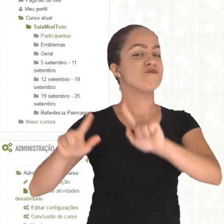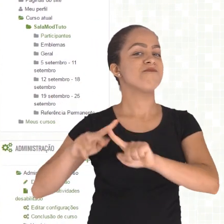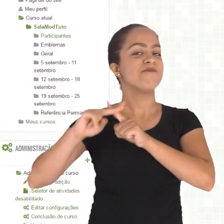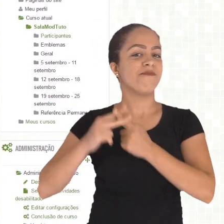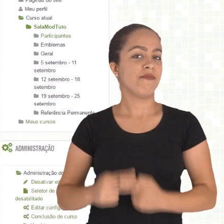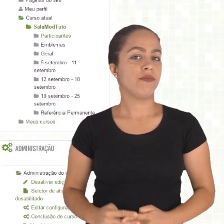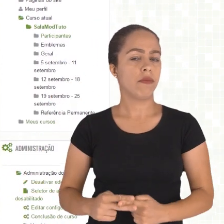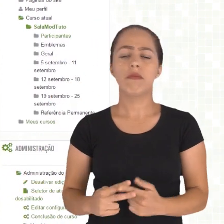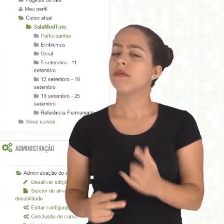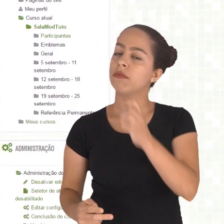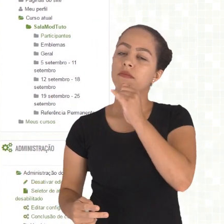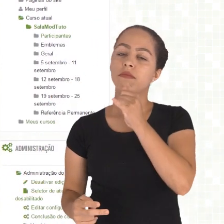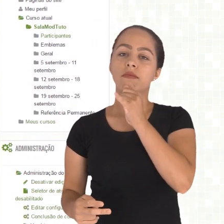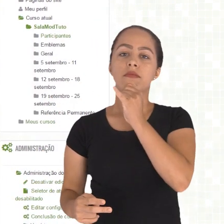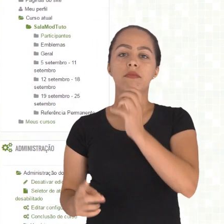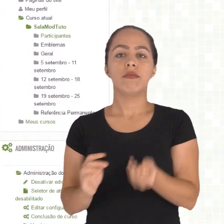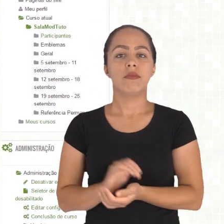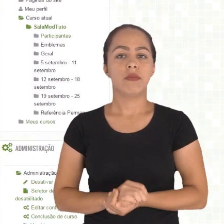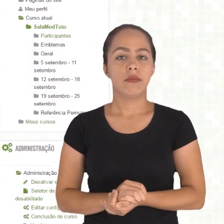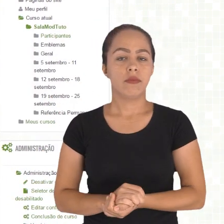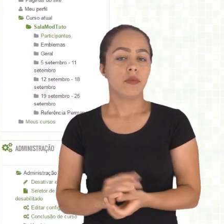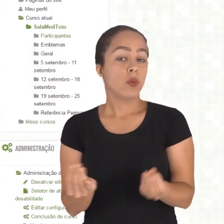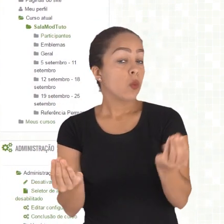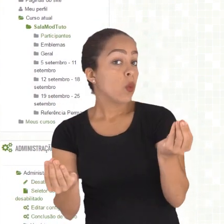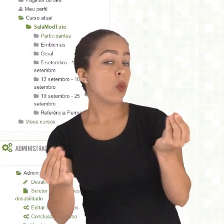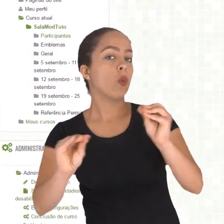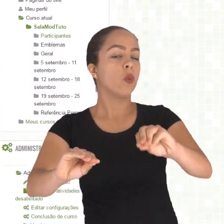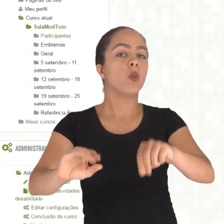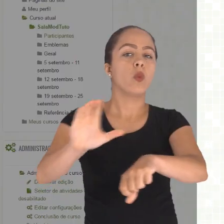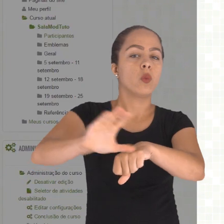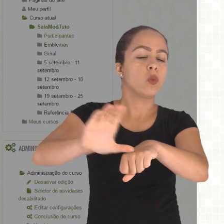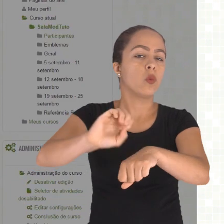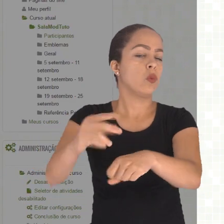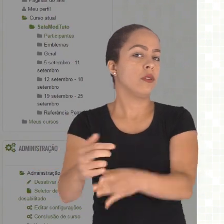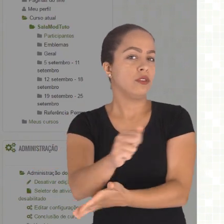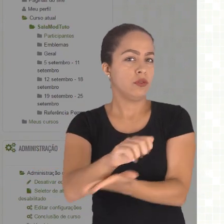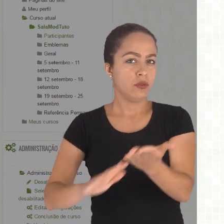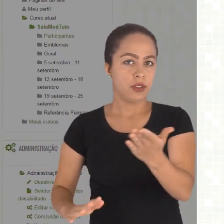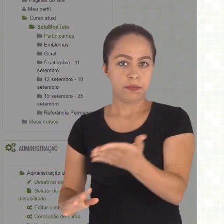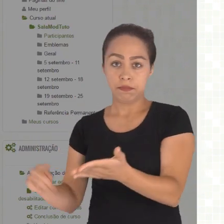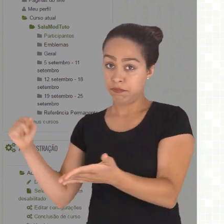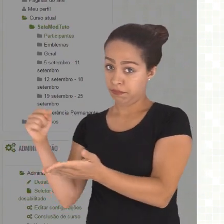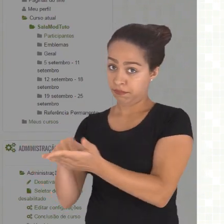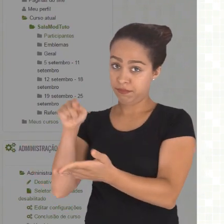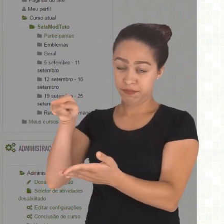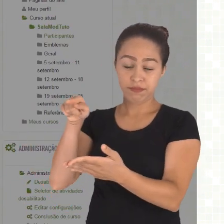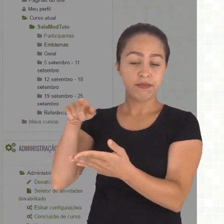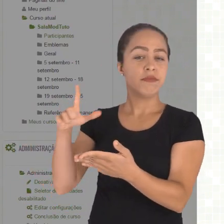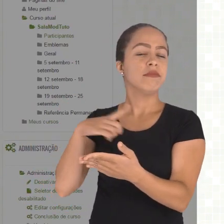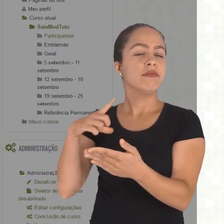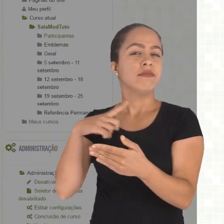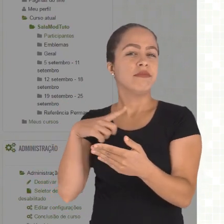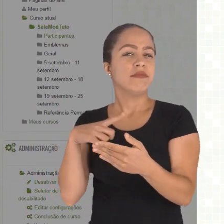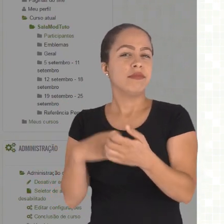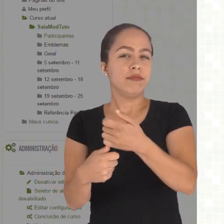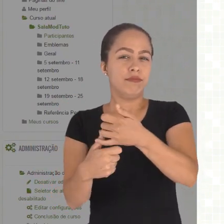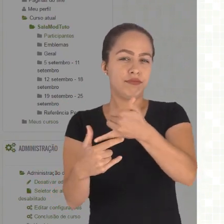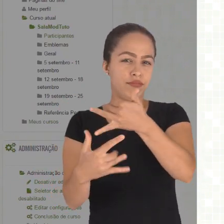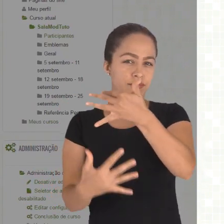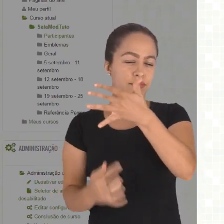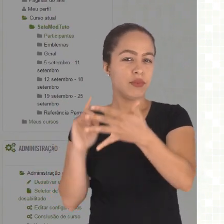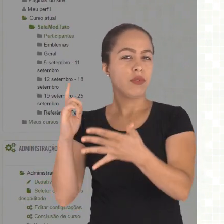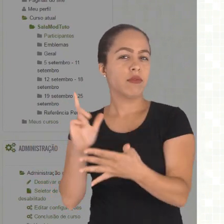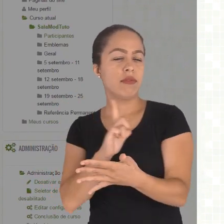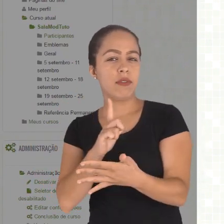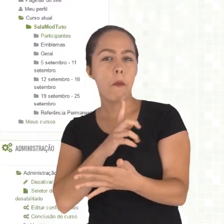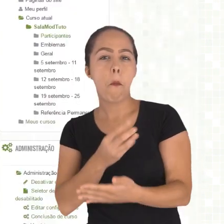pode colocar aqui adicionar recurso ou uma atividade clicando neste link vão aparecer as opções que a gente tem